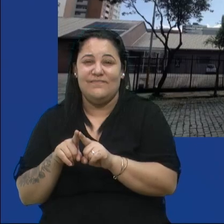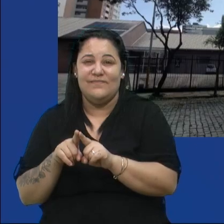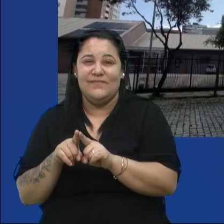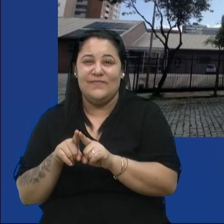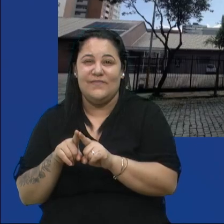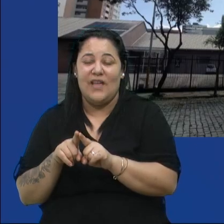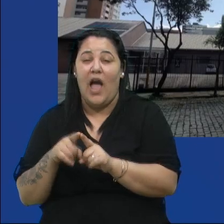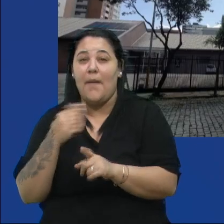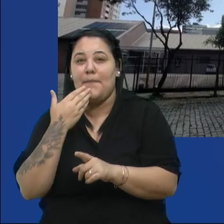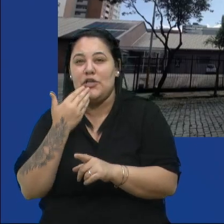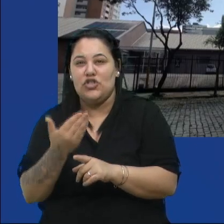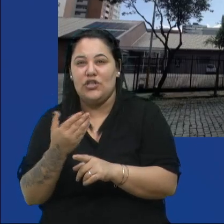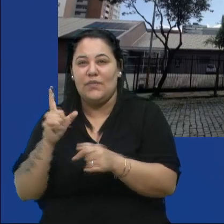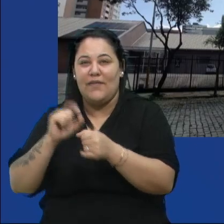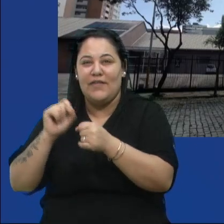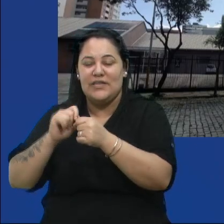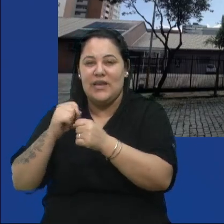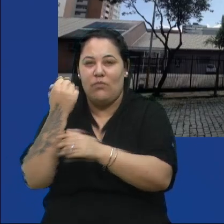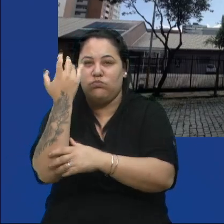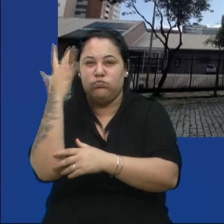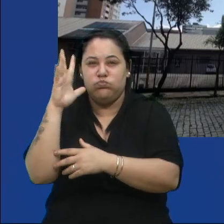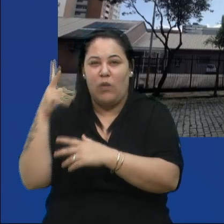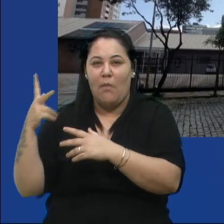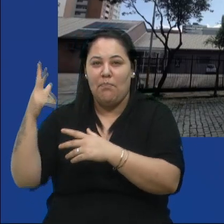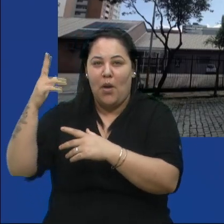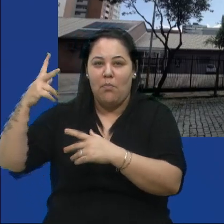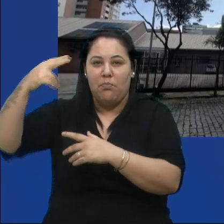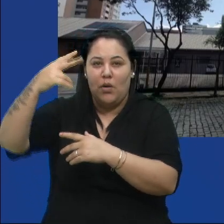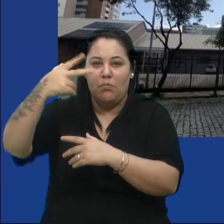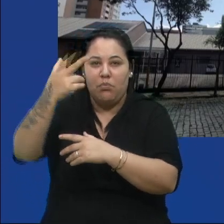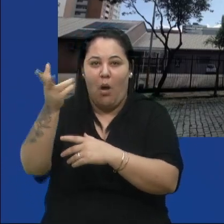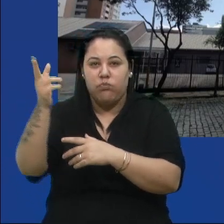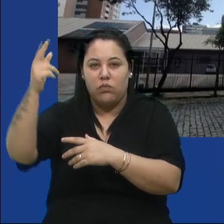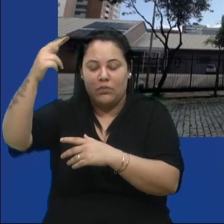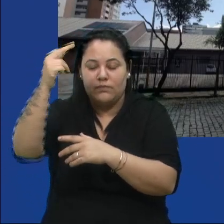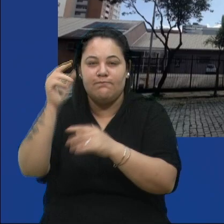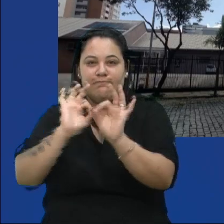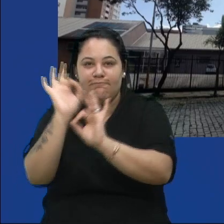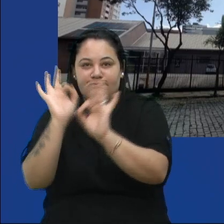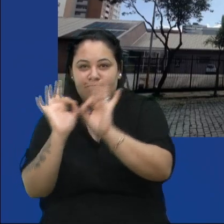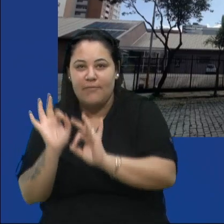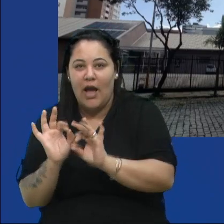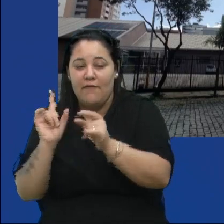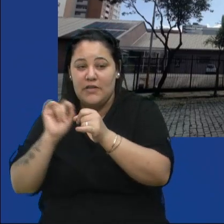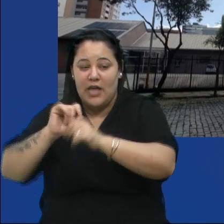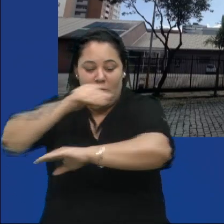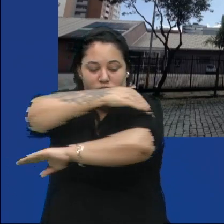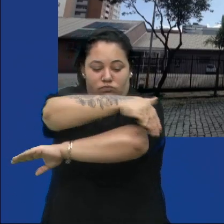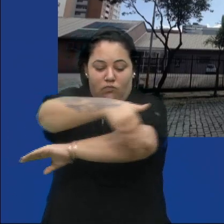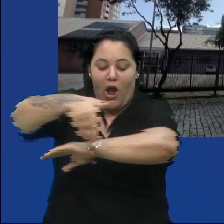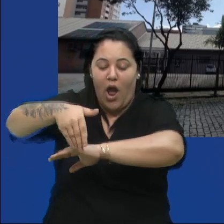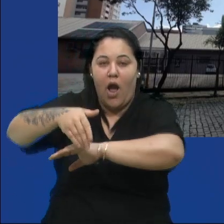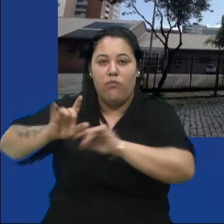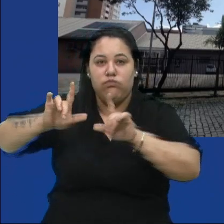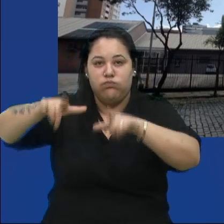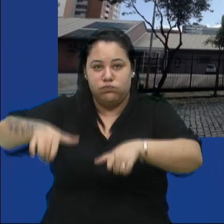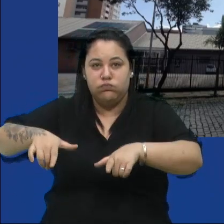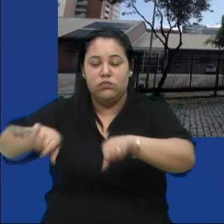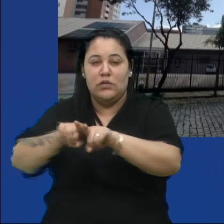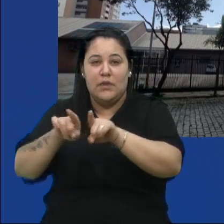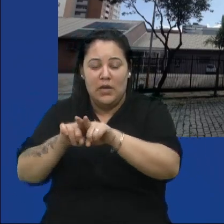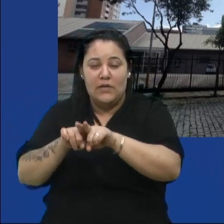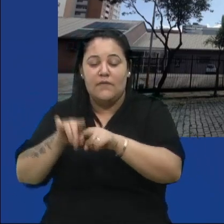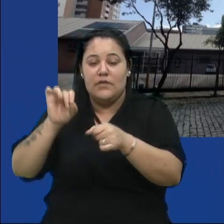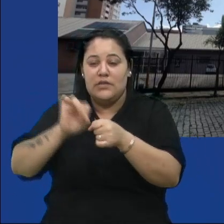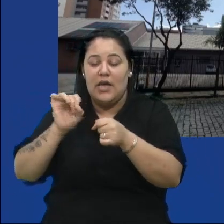então, a poda dessas árvores ali, foi feita em toda aquela região, naquela quadra, foi feito um mutirão ali no bairro Panassolo